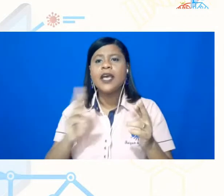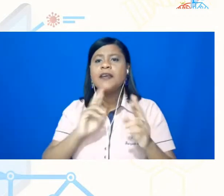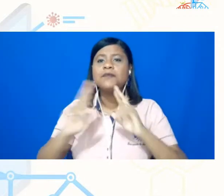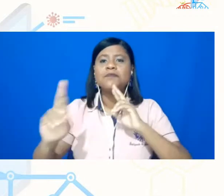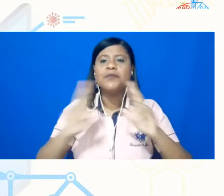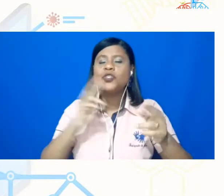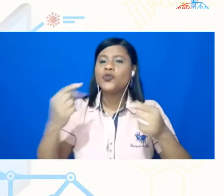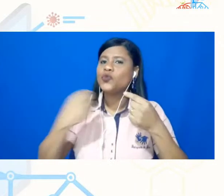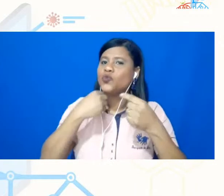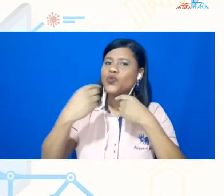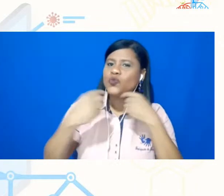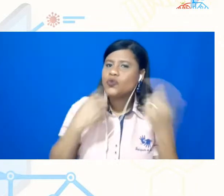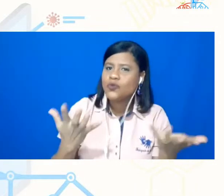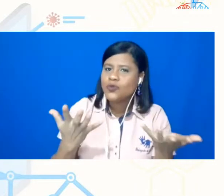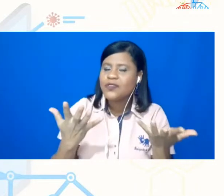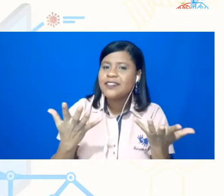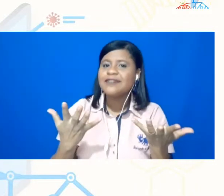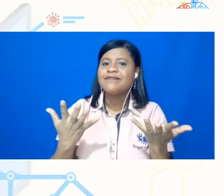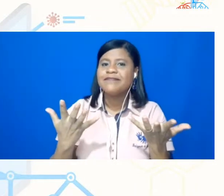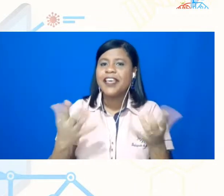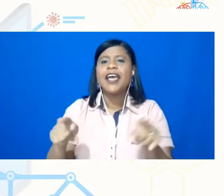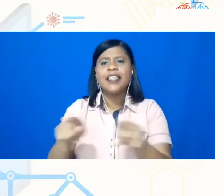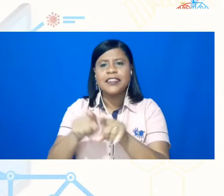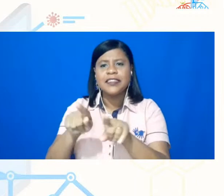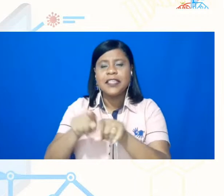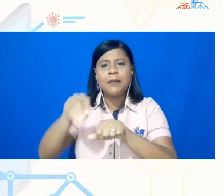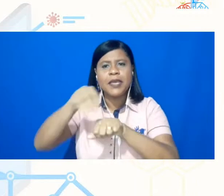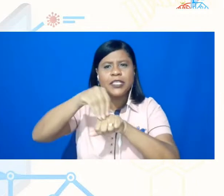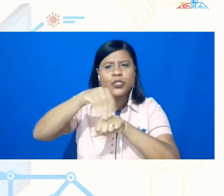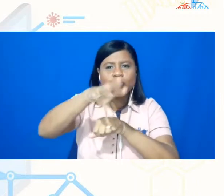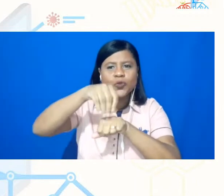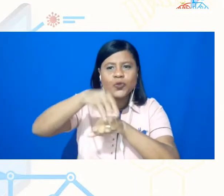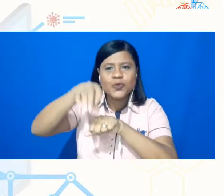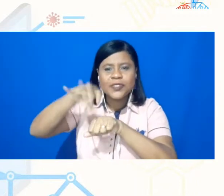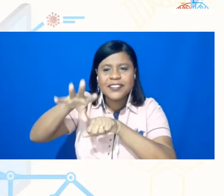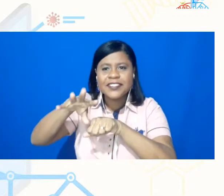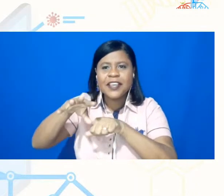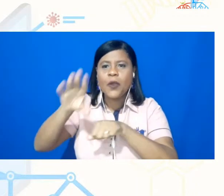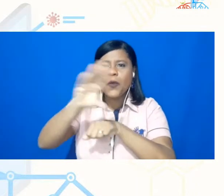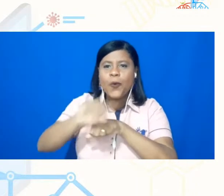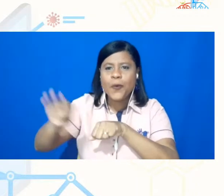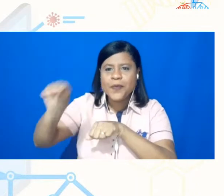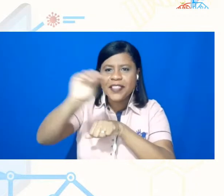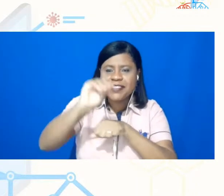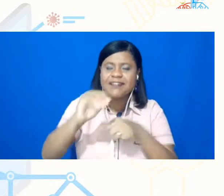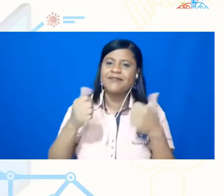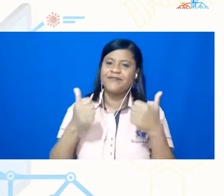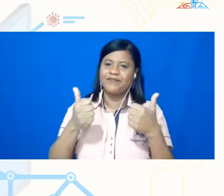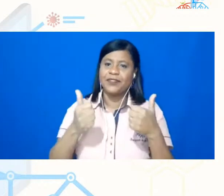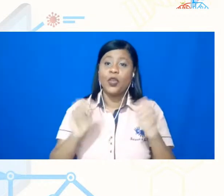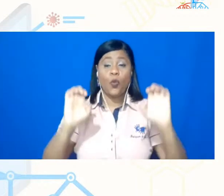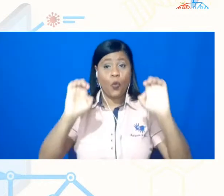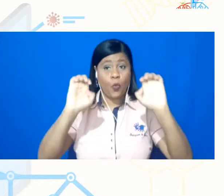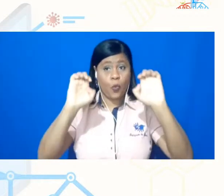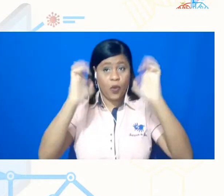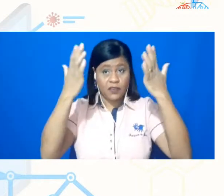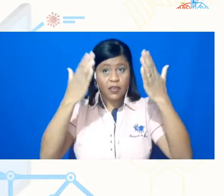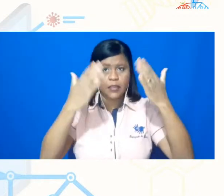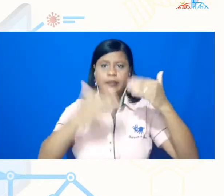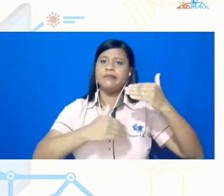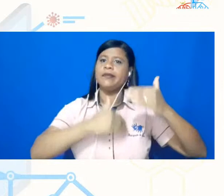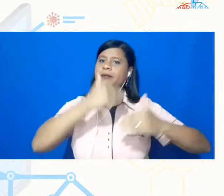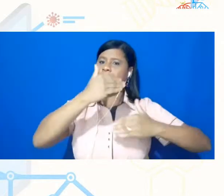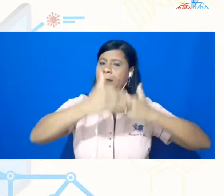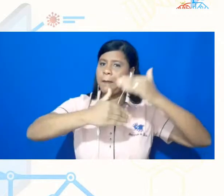e receber também sugestões, comentários, o evento, gente está em construção, né, essa